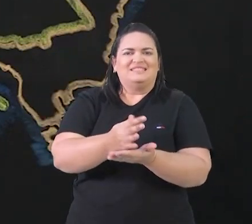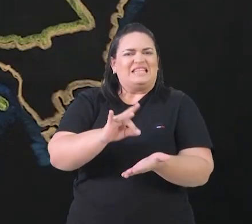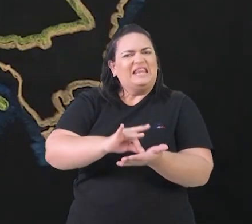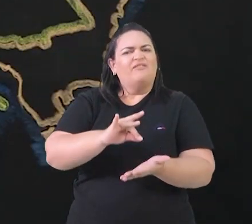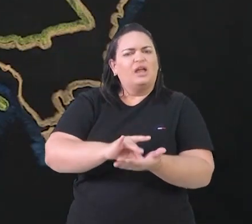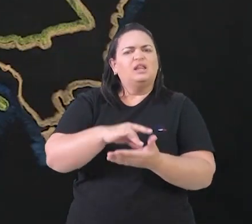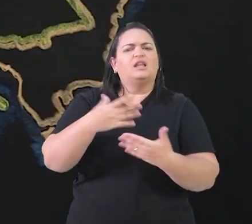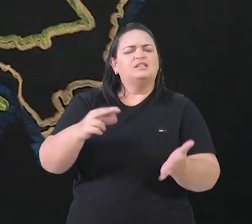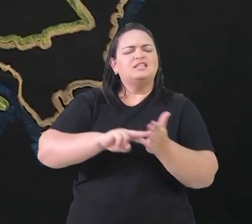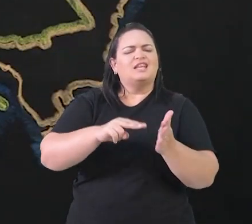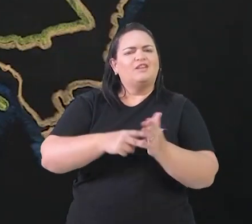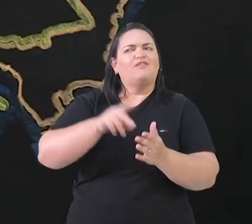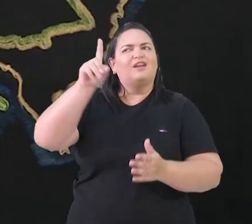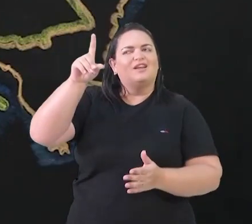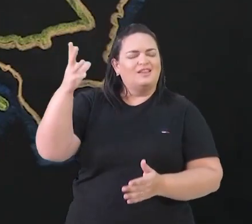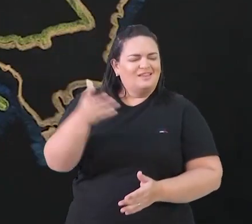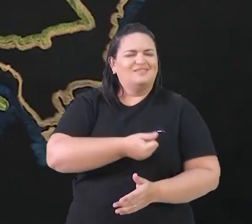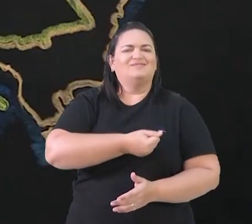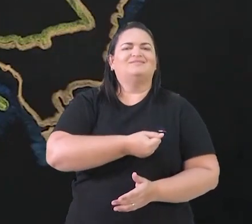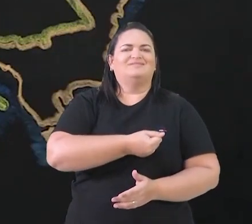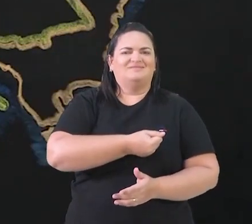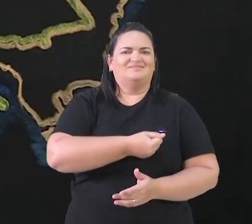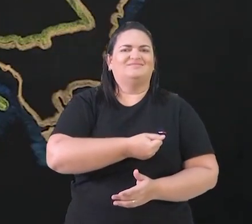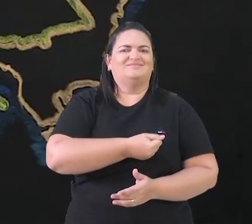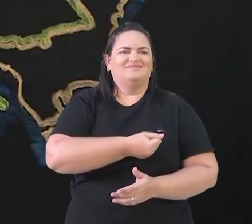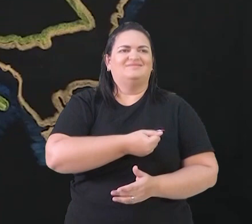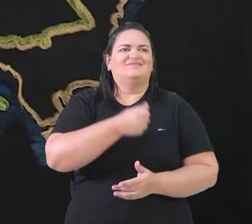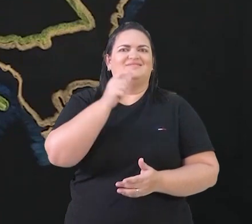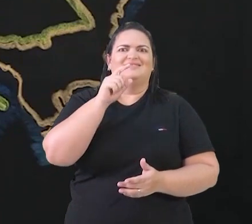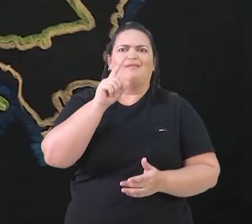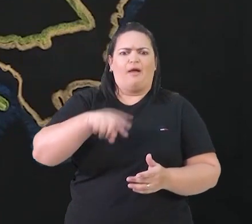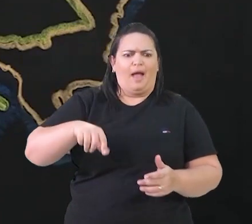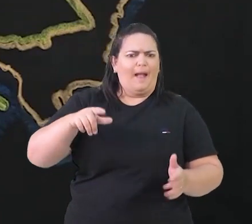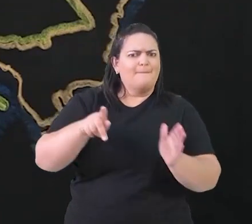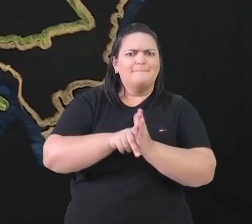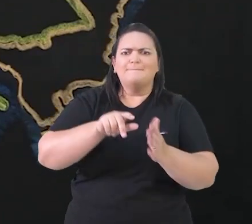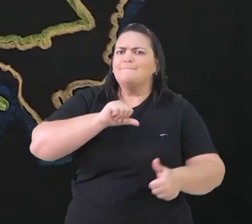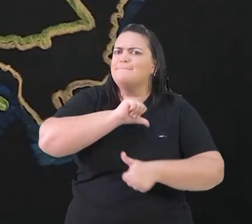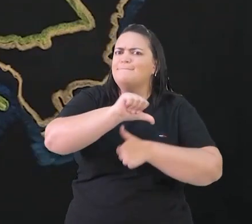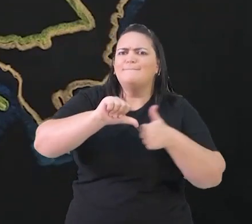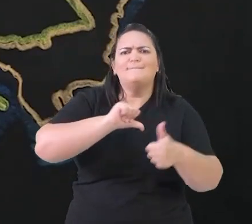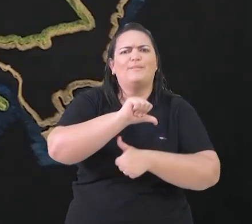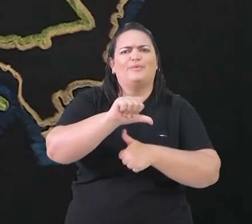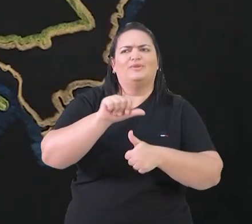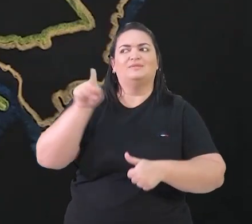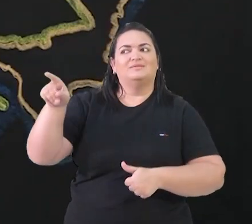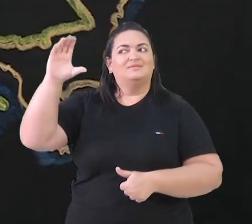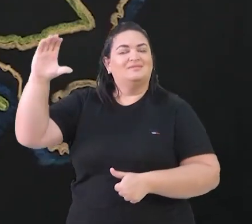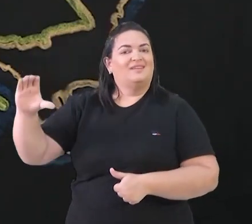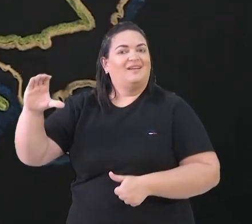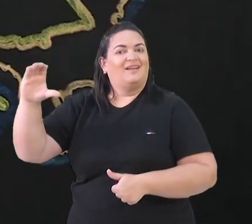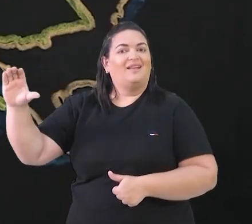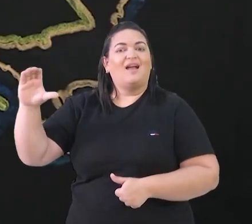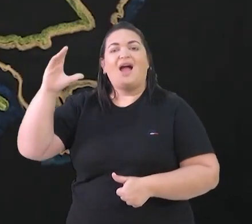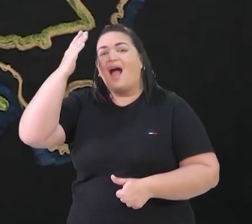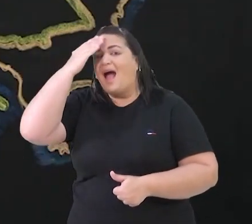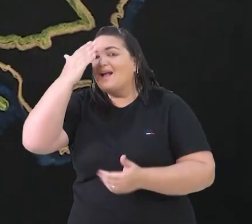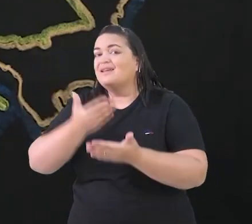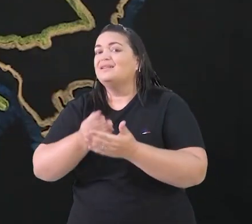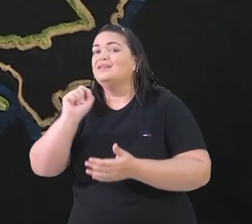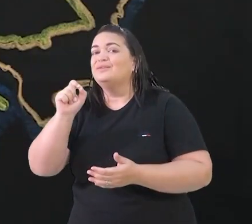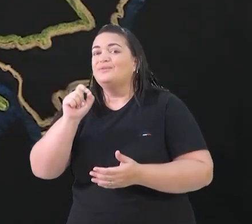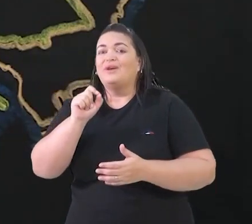de que Deus reservava a salvação. Isso também era uma grande mudança, porque a Igreja Católica acreditava no chamado livre-arbítrio.